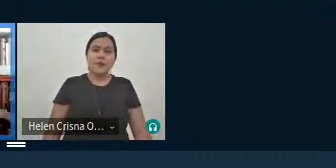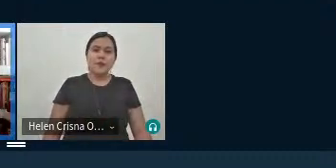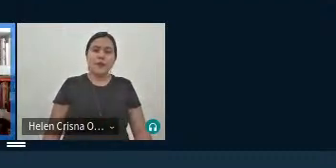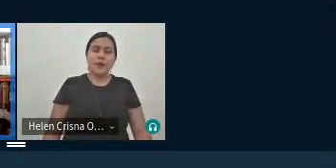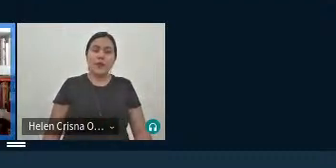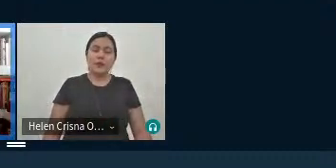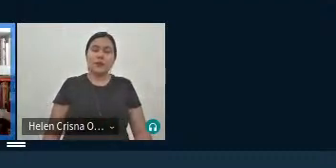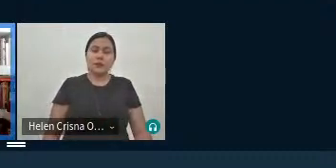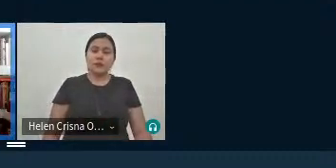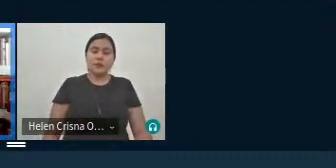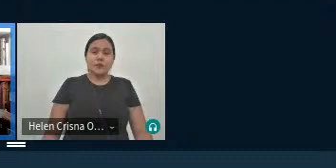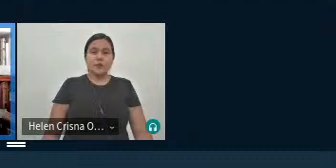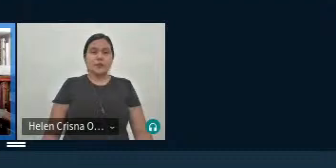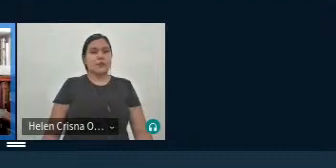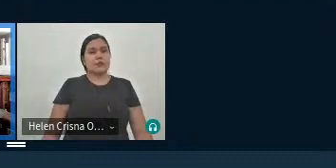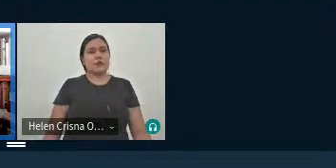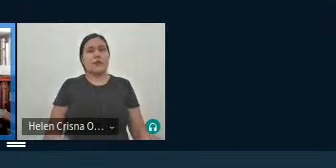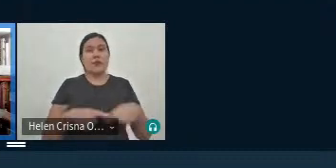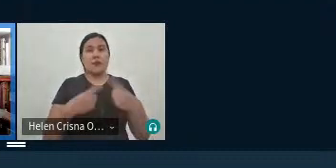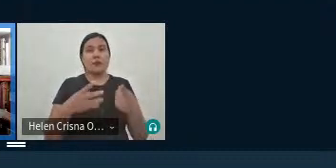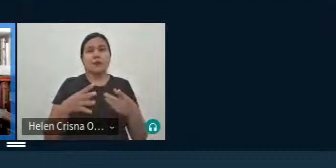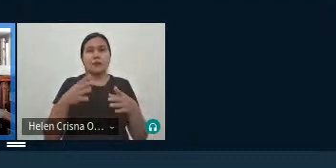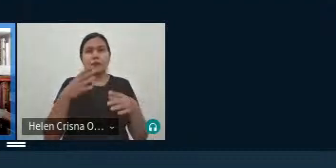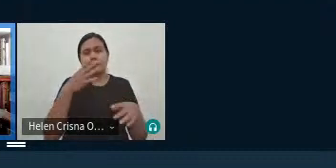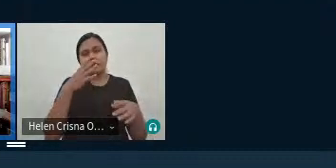literárias né mas eu observo